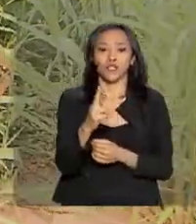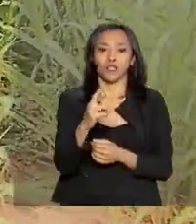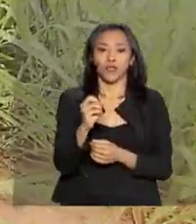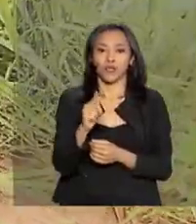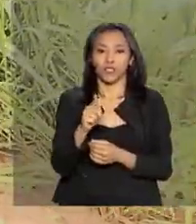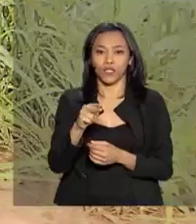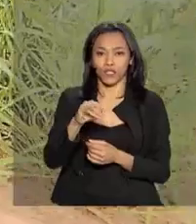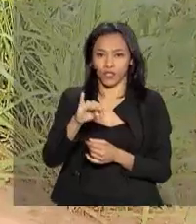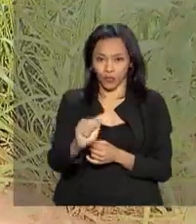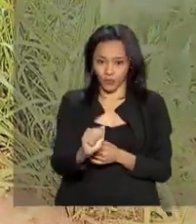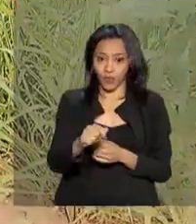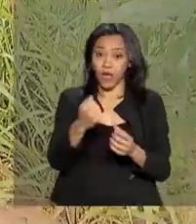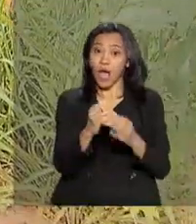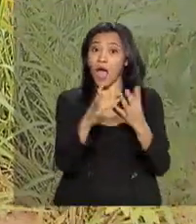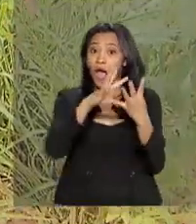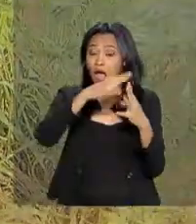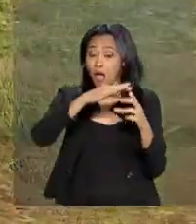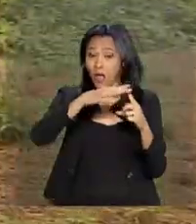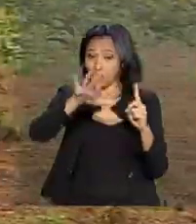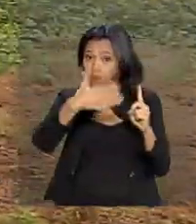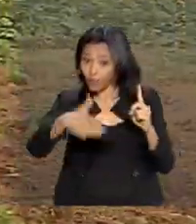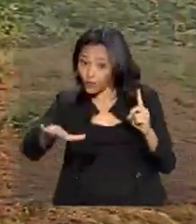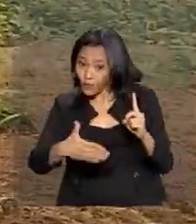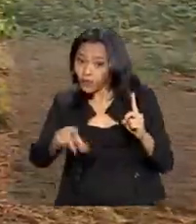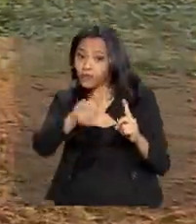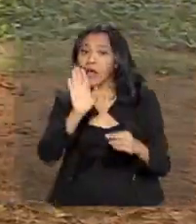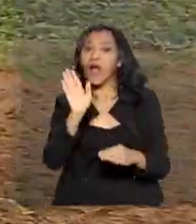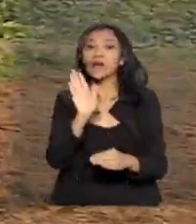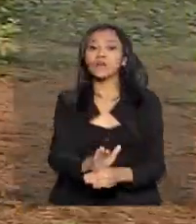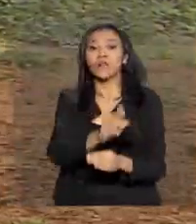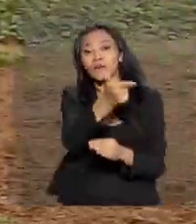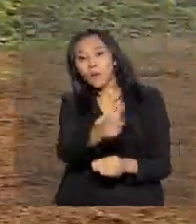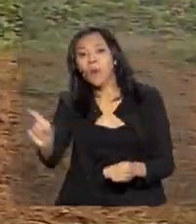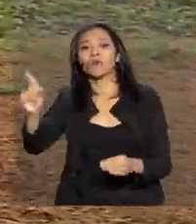caules vão servir de cobertura para a próxima safra.